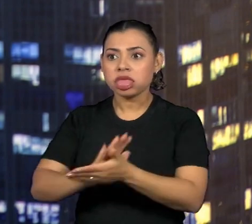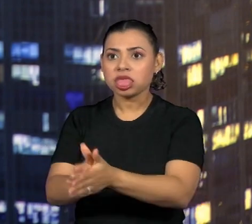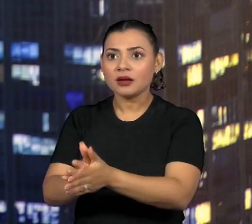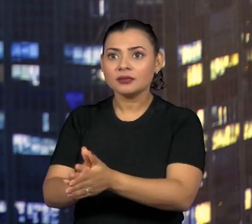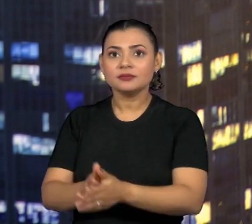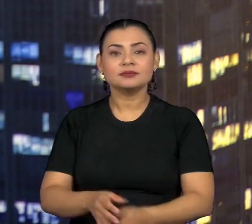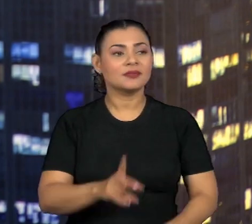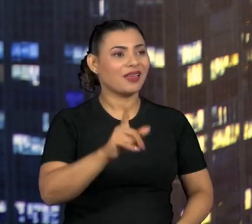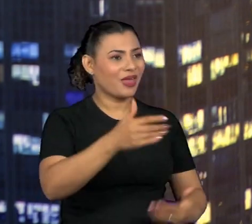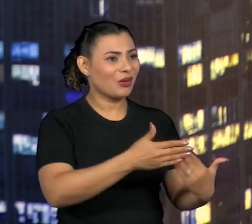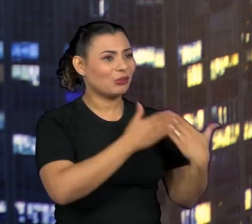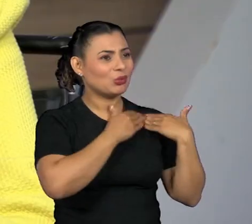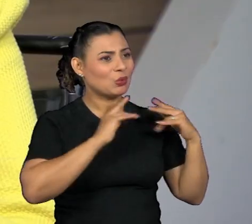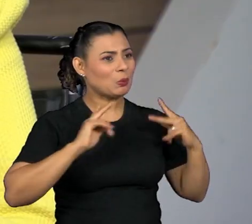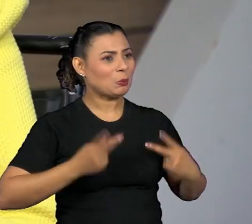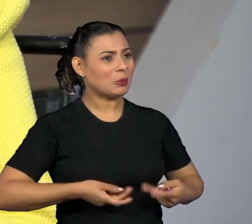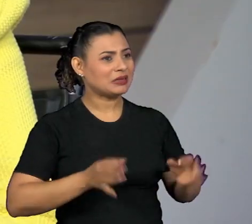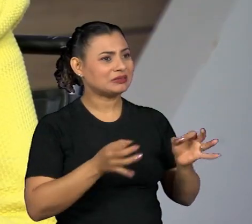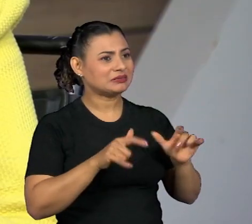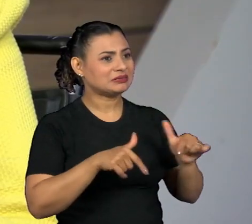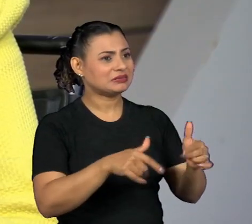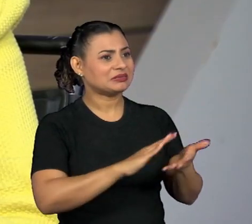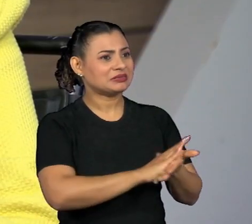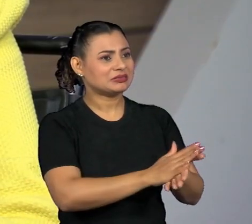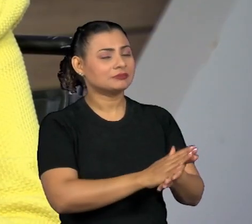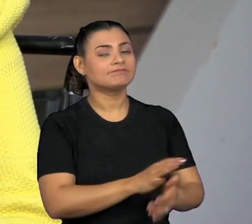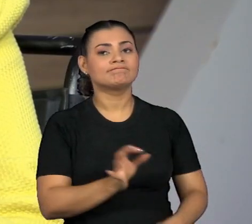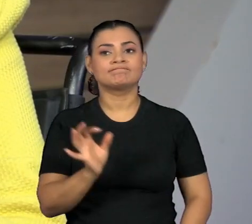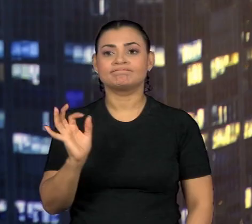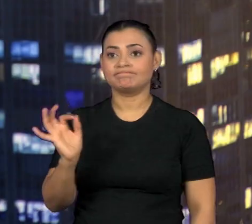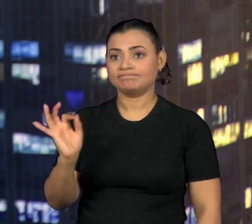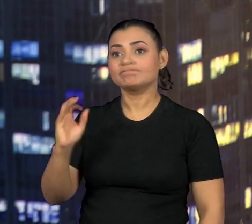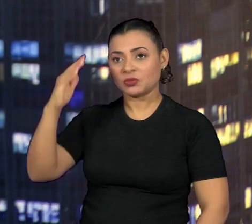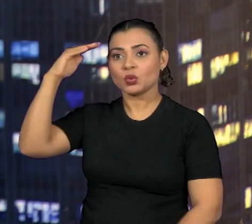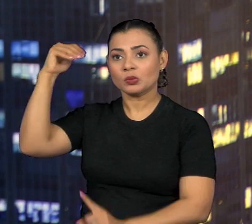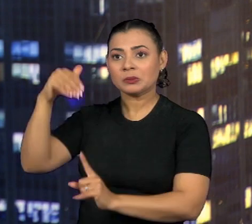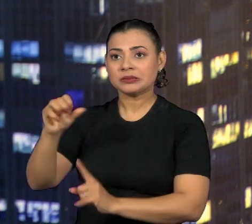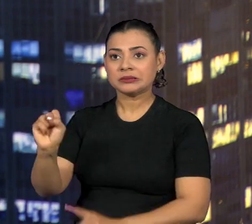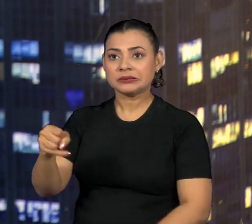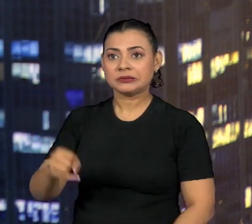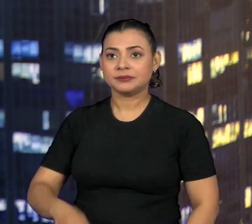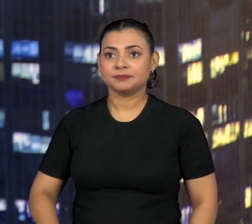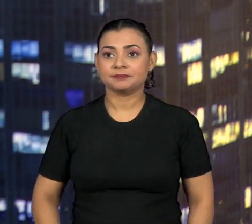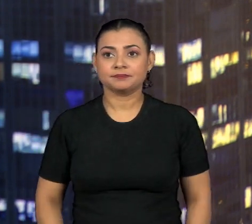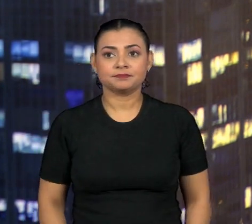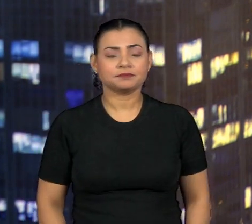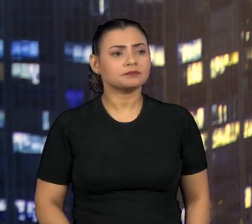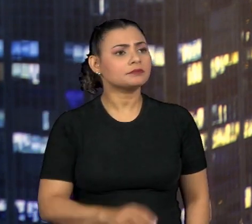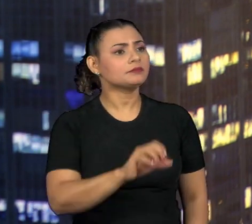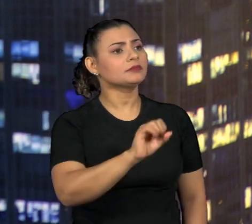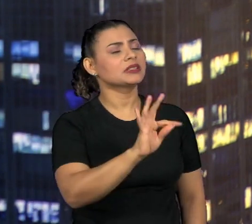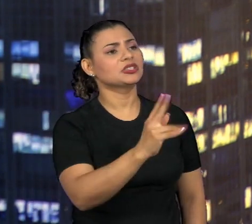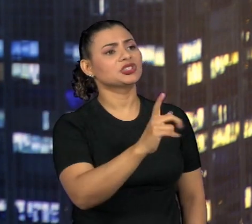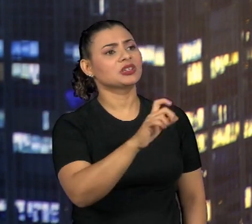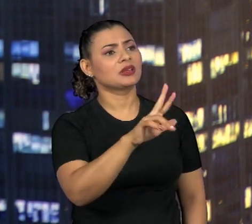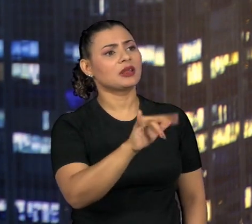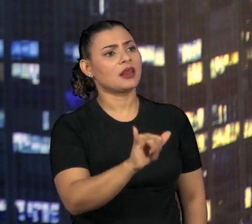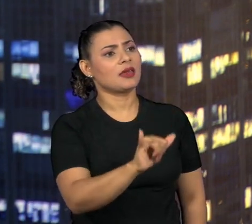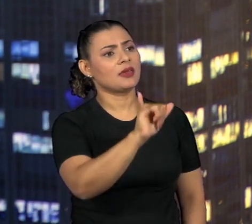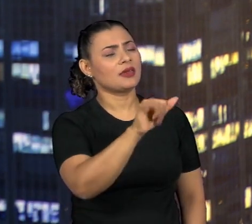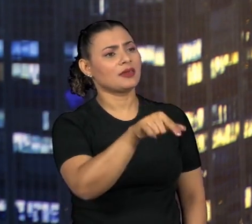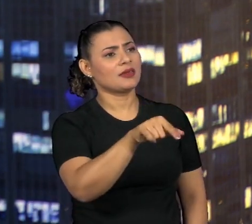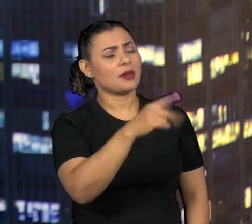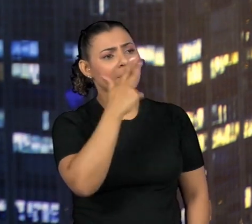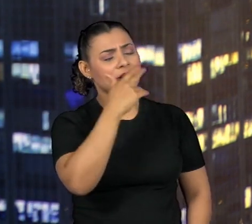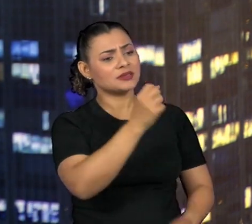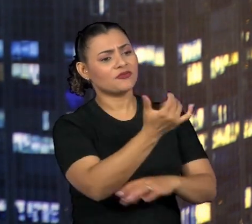fortemente nessa extinção. Certamente. Agora, Sheila, não se trata de deixar a floresta,